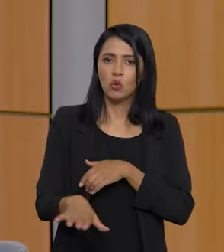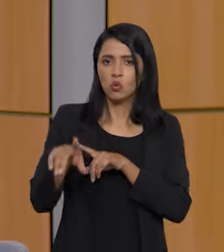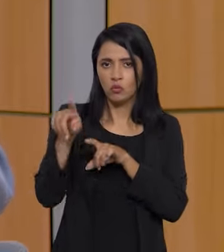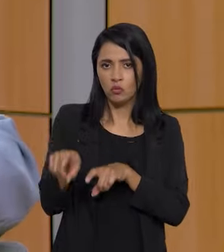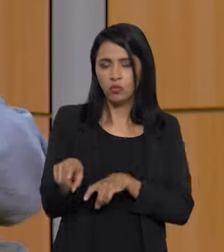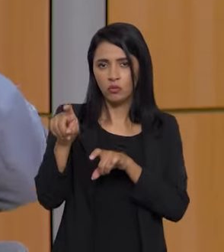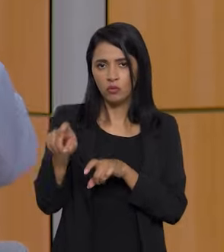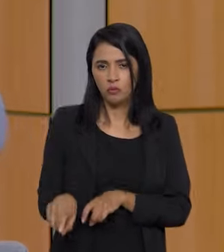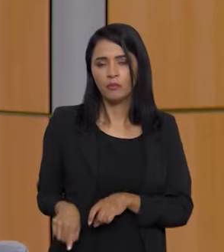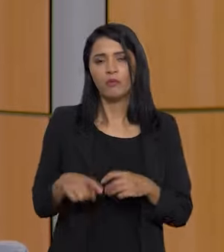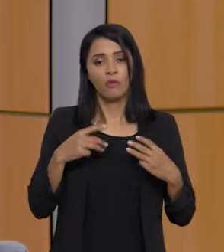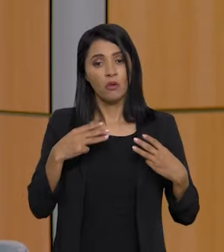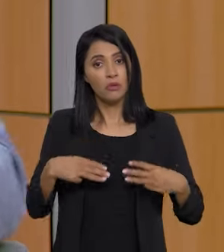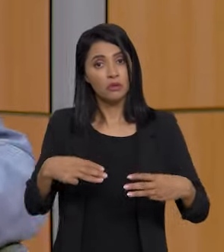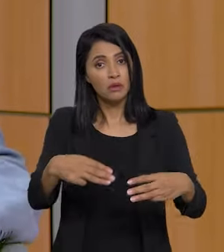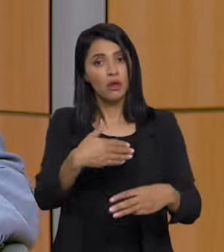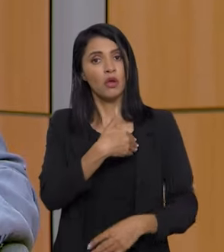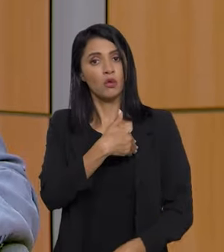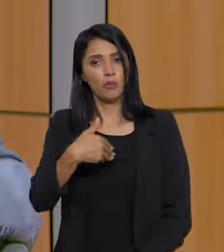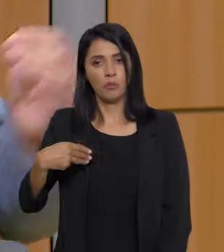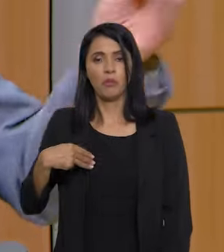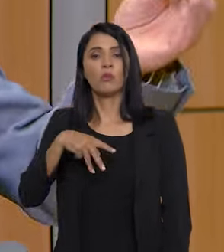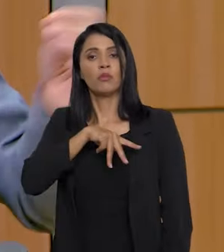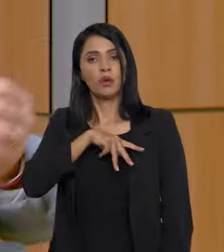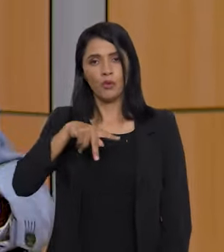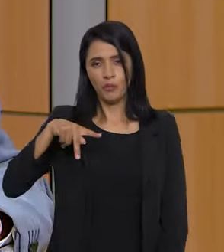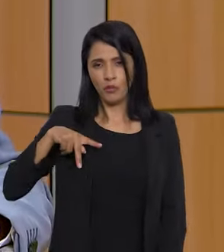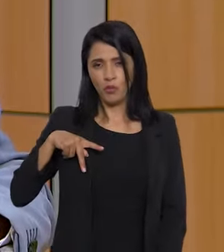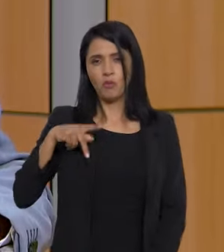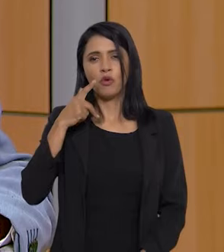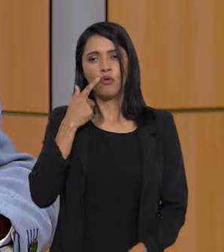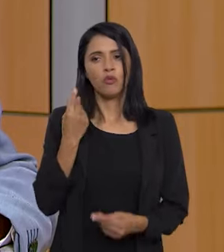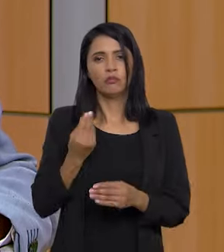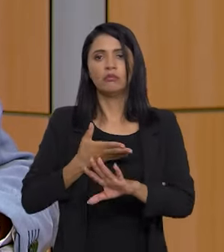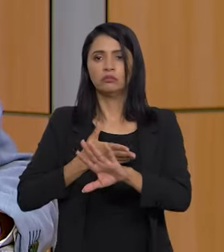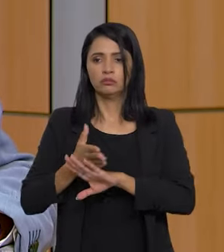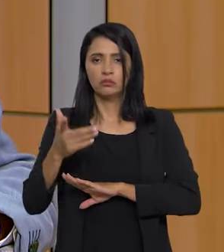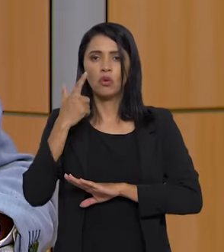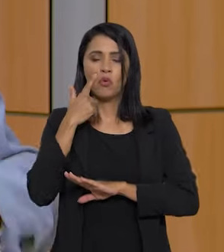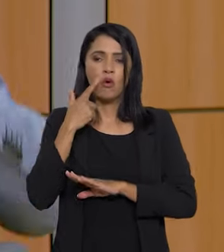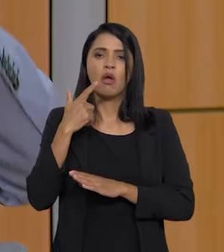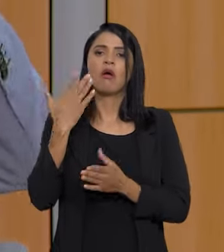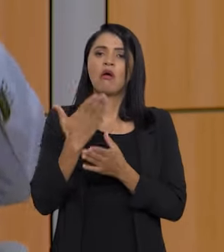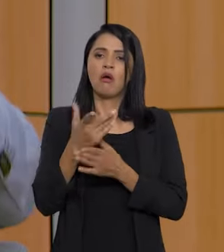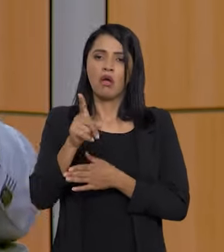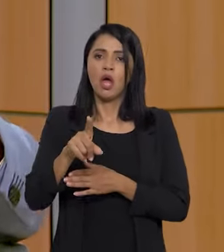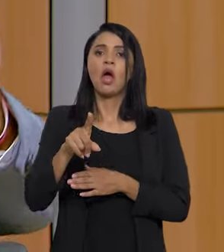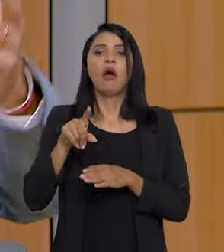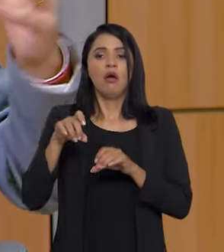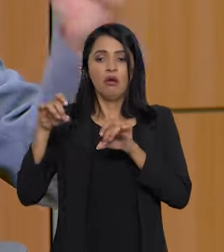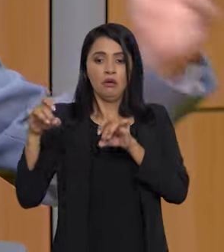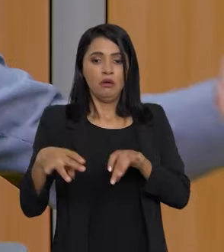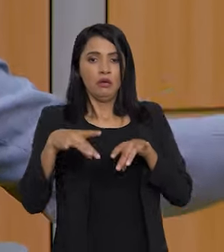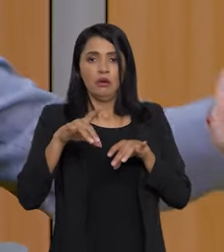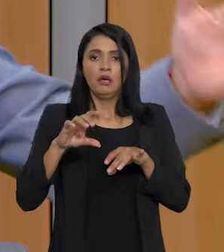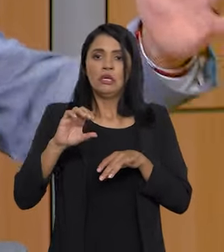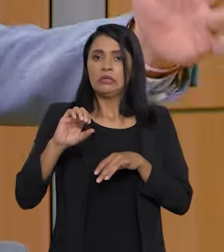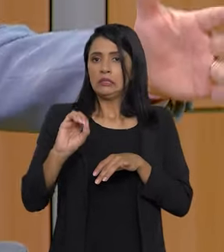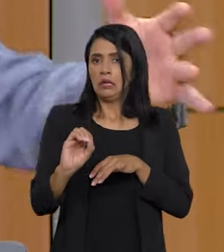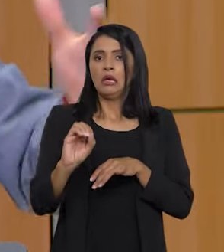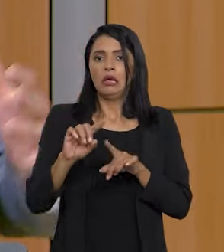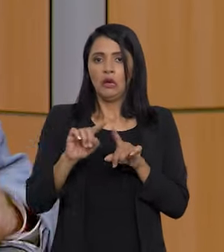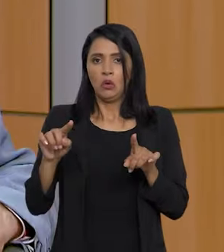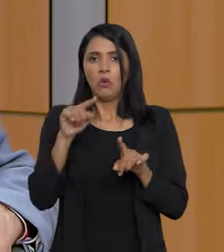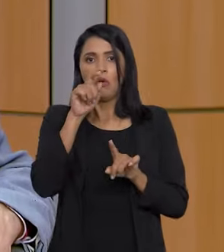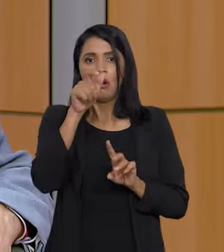o Ministério Público Federal entrou com uma ação contra essa organização chamada Despejo Zero, dizendo que isso caracteriza uma milícia. Eles